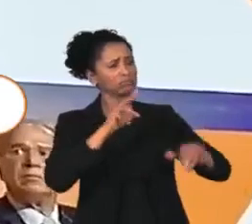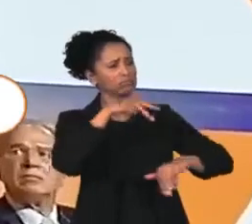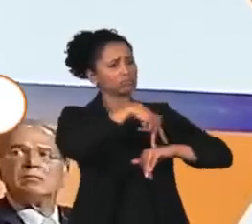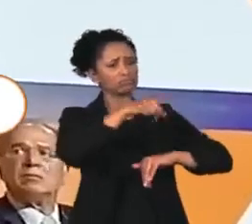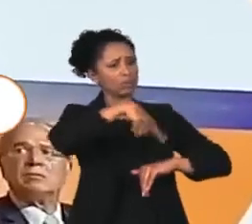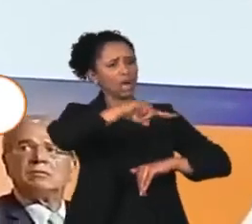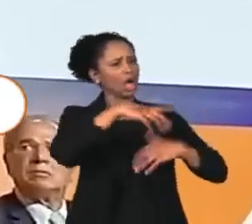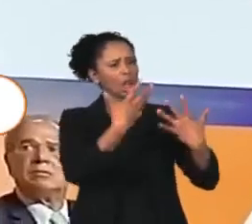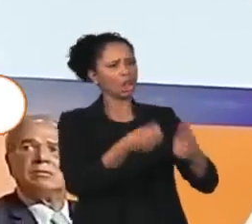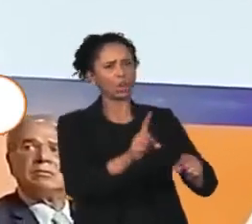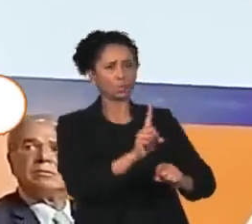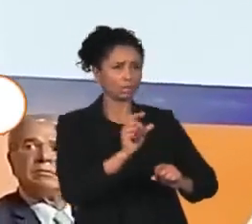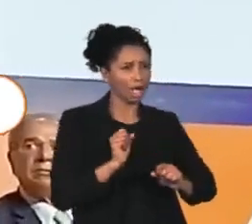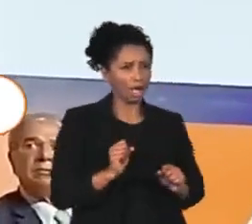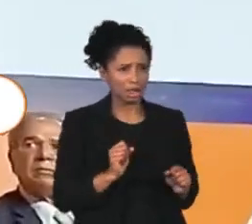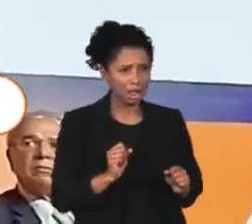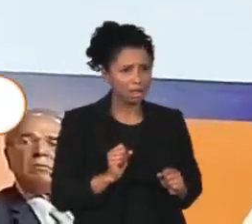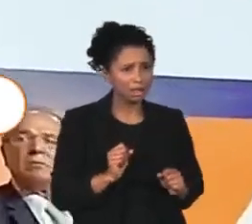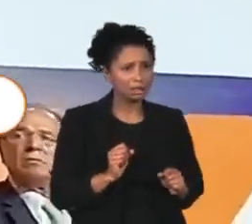a não ser Bangladesh e Butão?